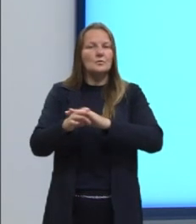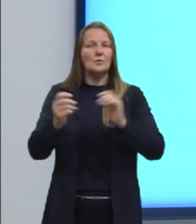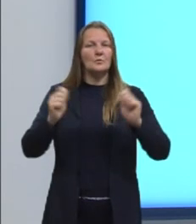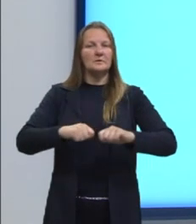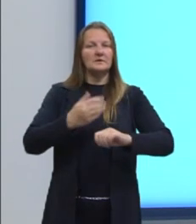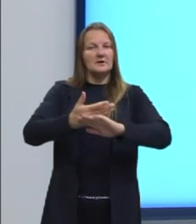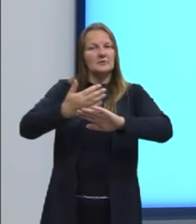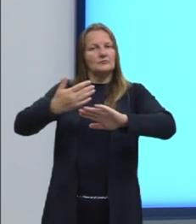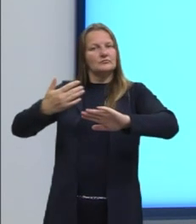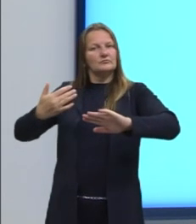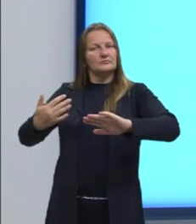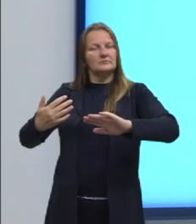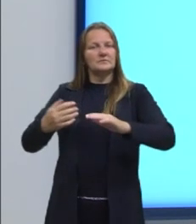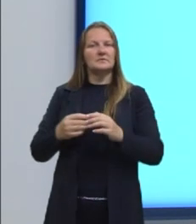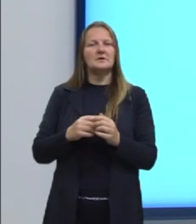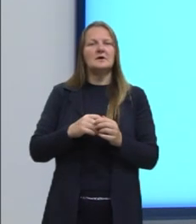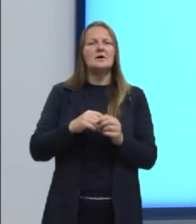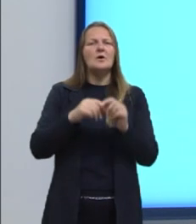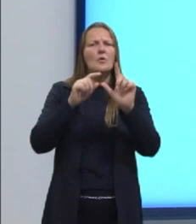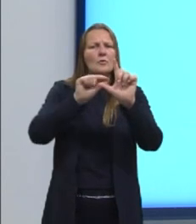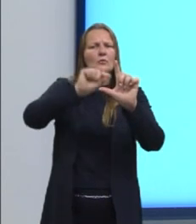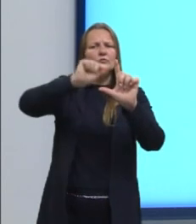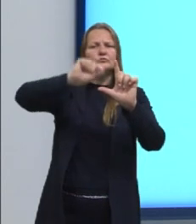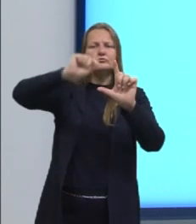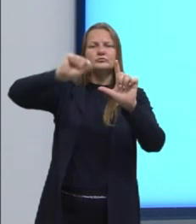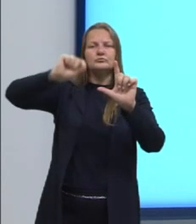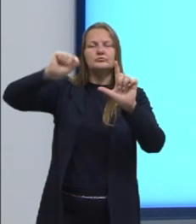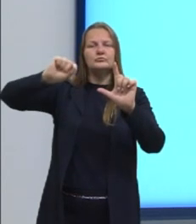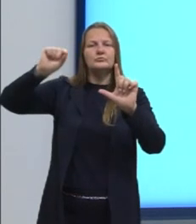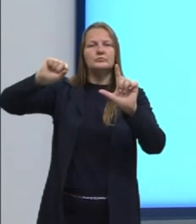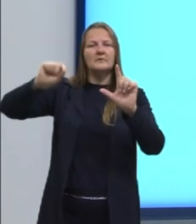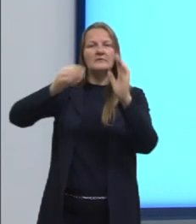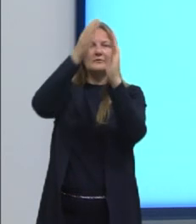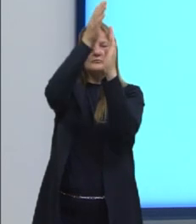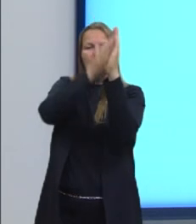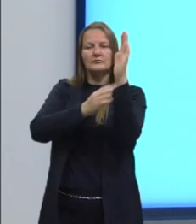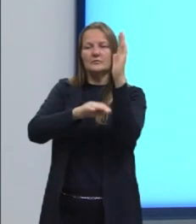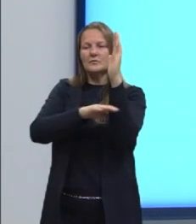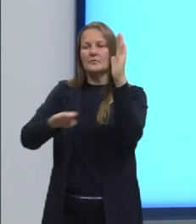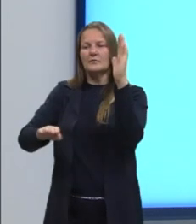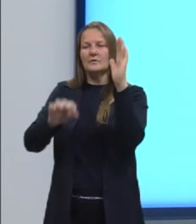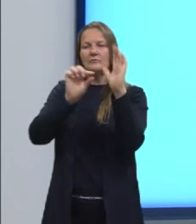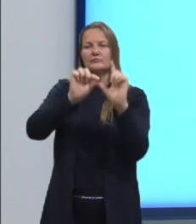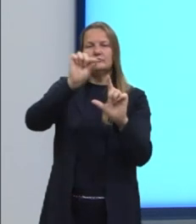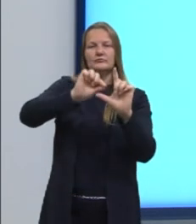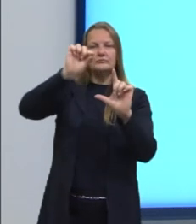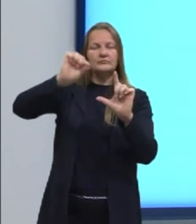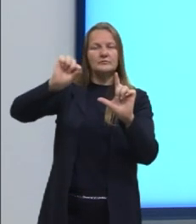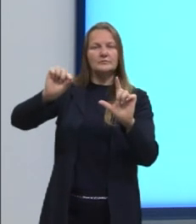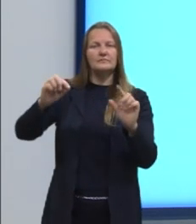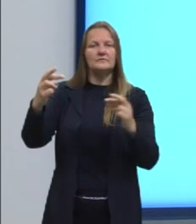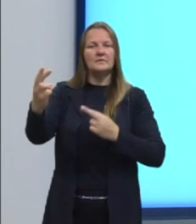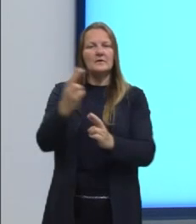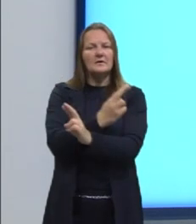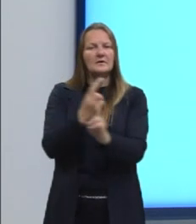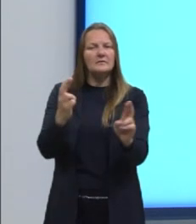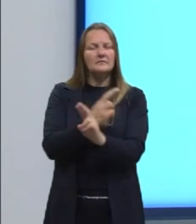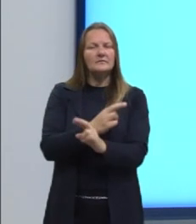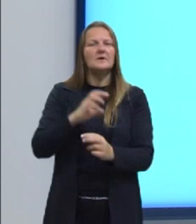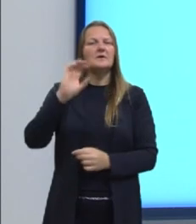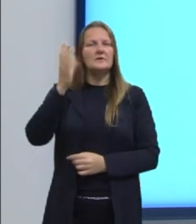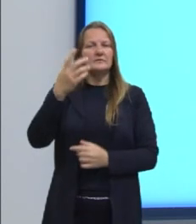interpretar gráfico cartesiano que represente relações entre grandezas, resolver